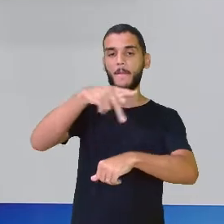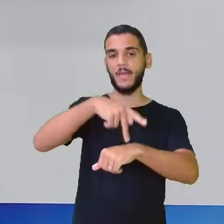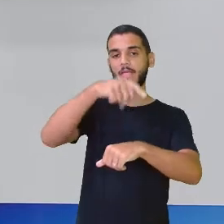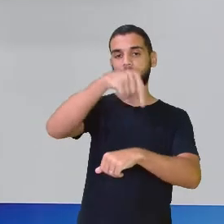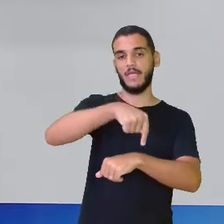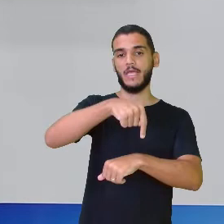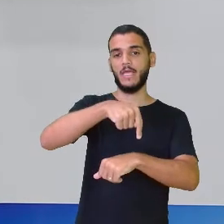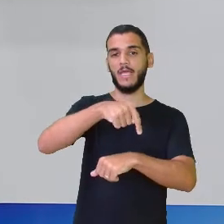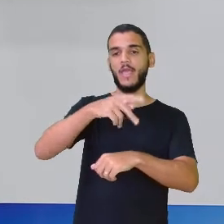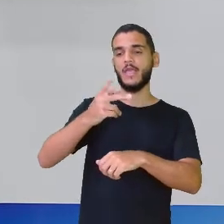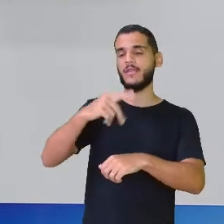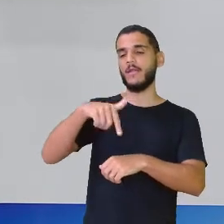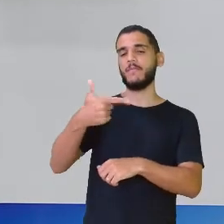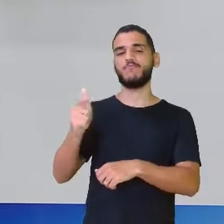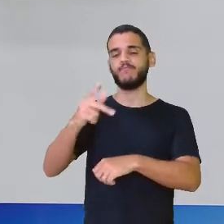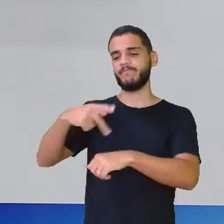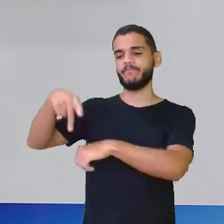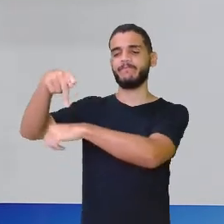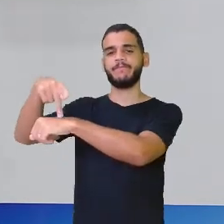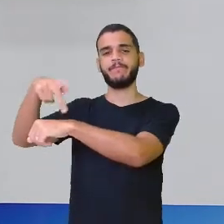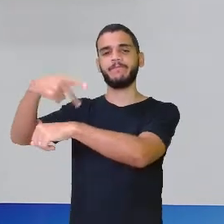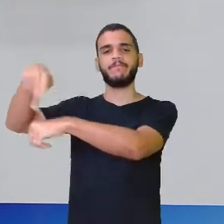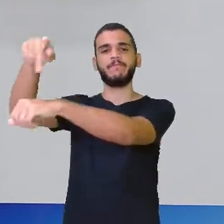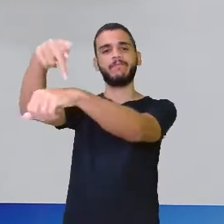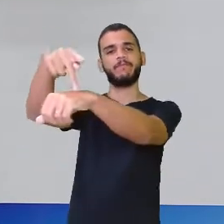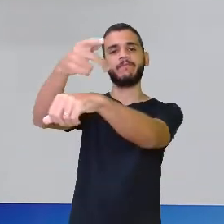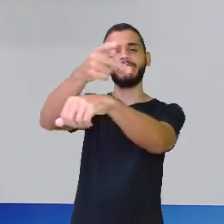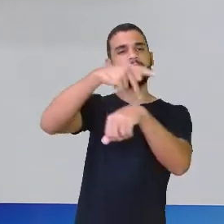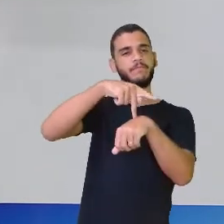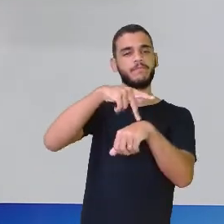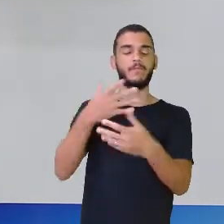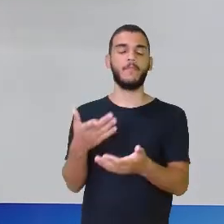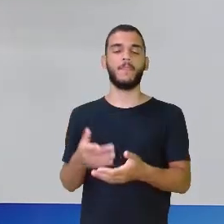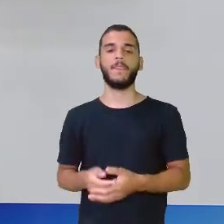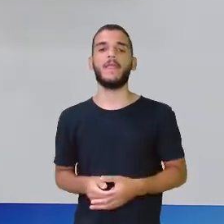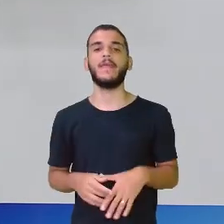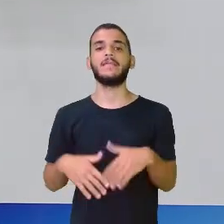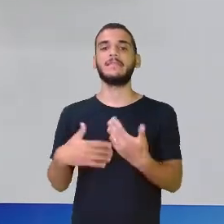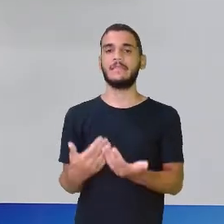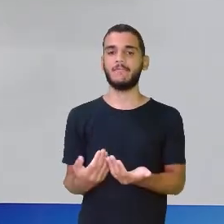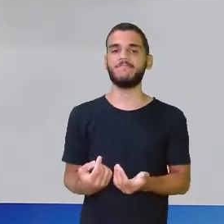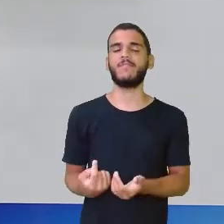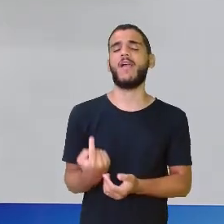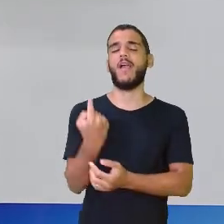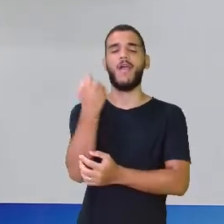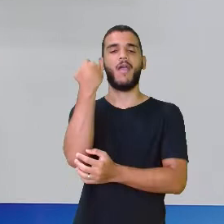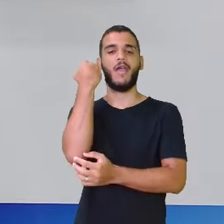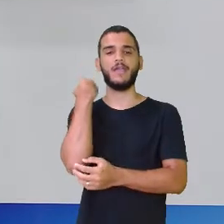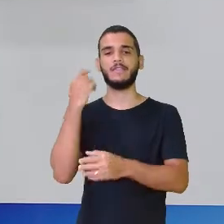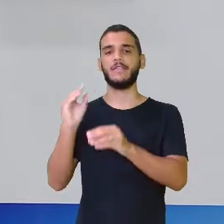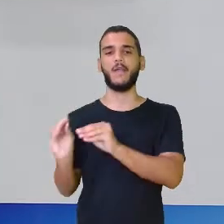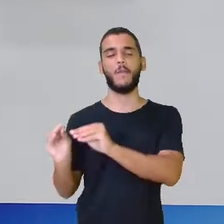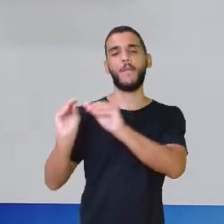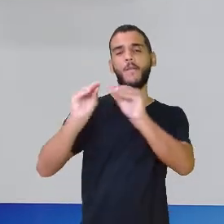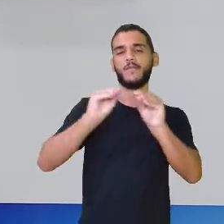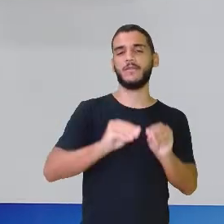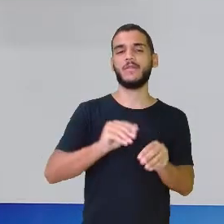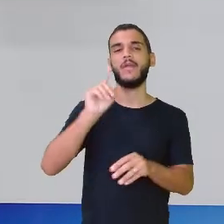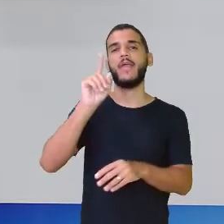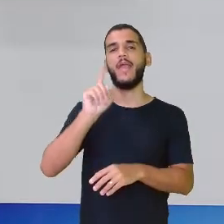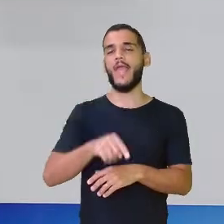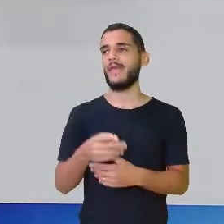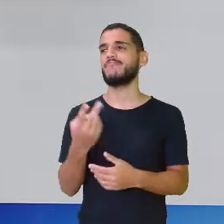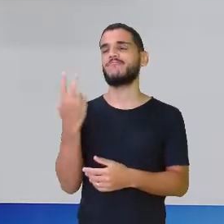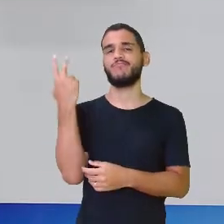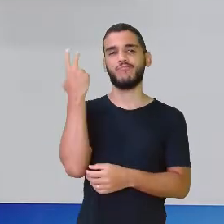mas ele pode ir para frente, pode ir para o lado, pode ir para o outro. Antigamente, esses deslocamentos eram muito mais comuns